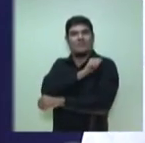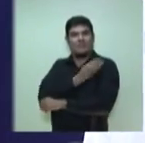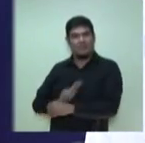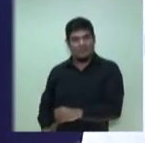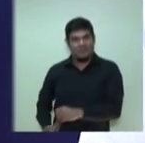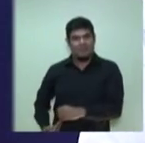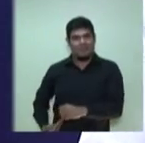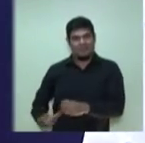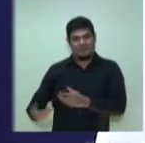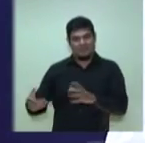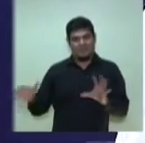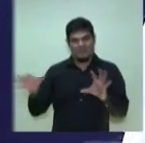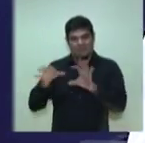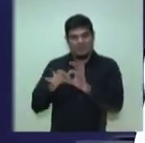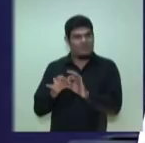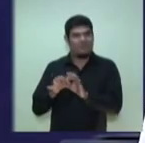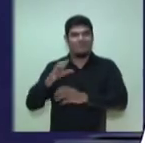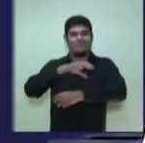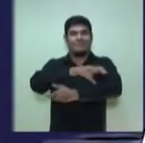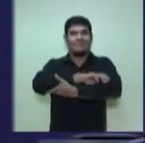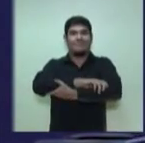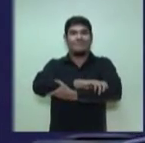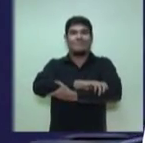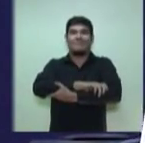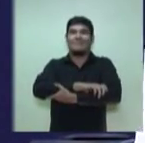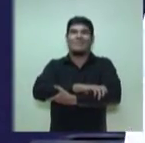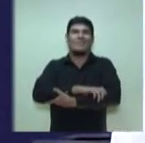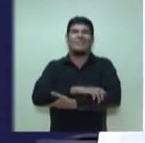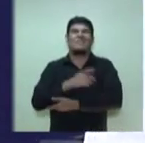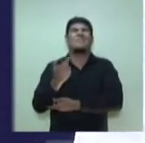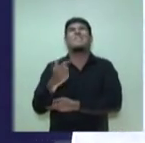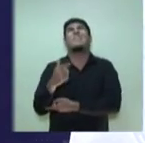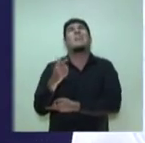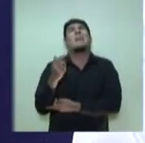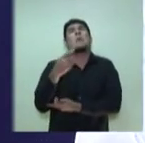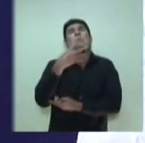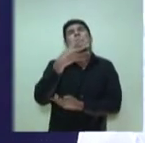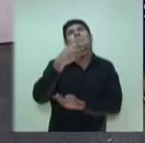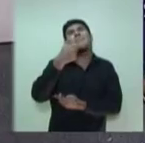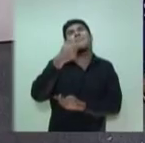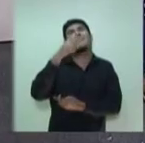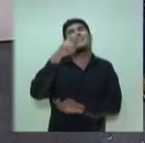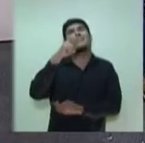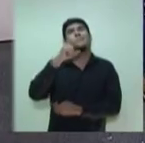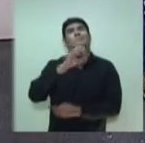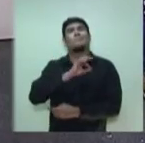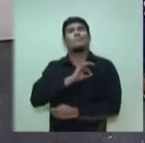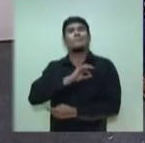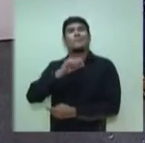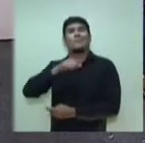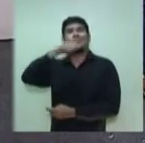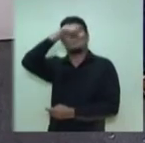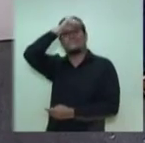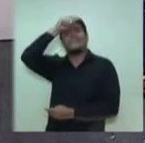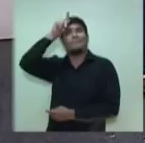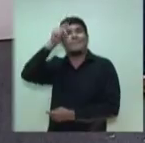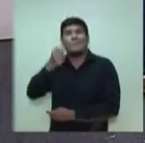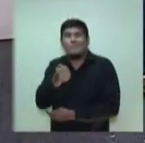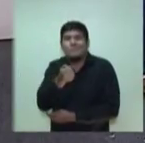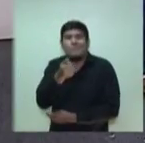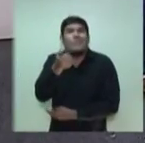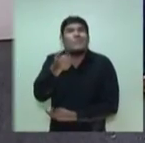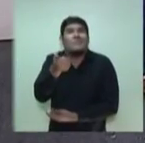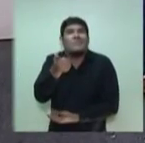colaborativa. Não dá para fazer isso com os atuais 425 guardas municipais. É preciso aumentar esse efetivo de